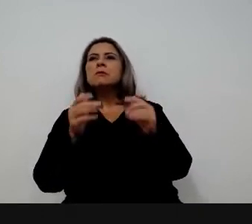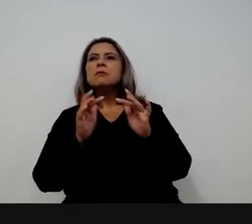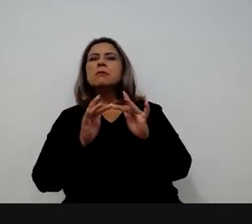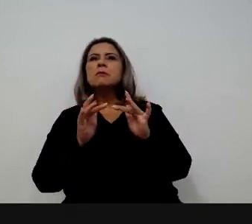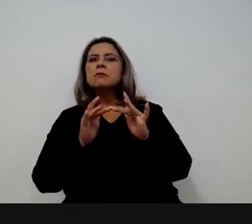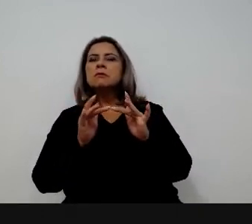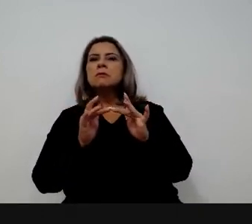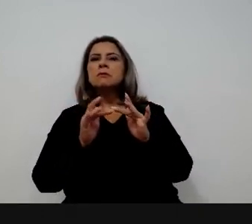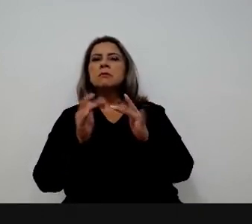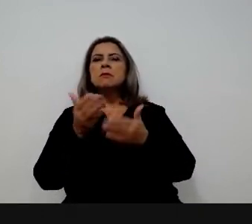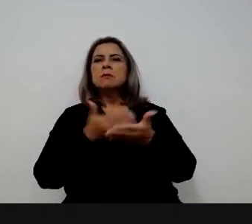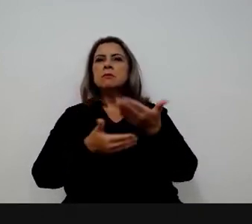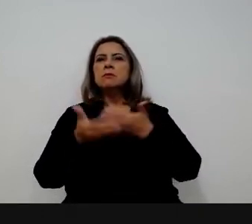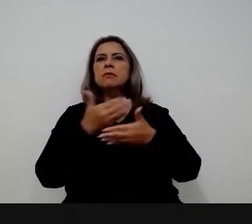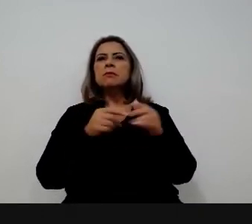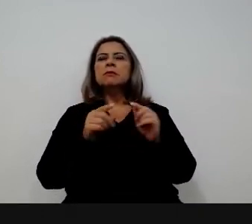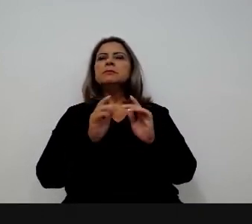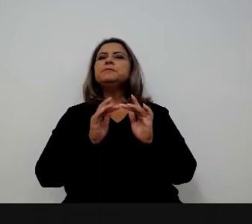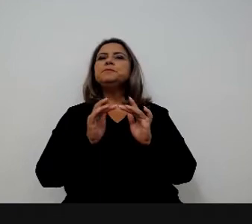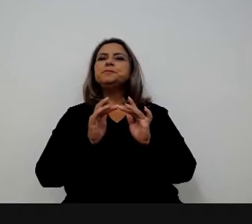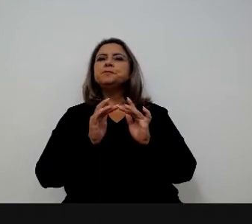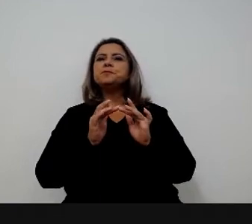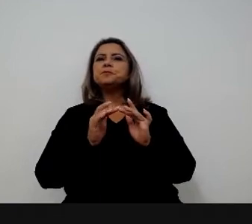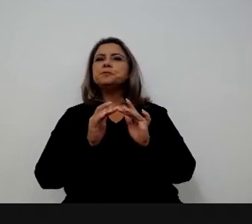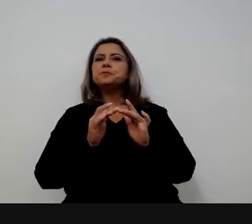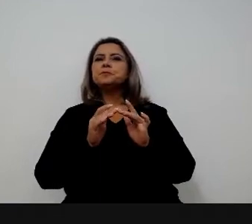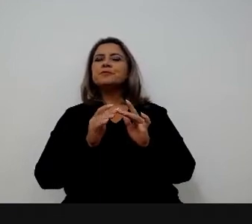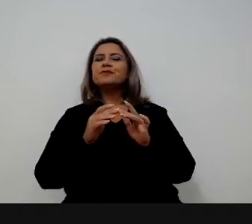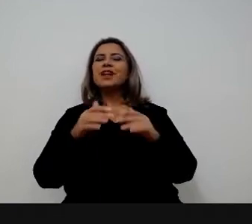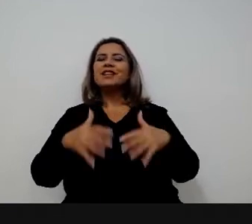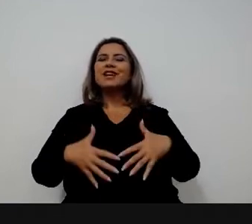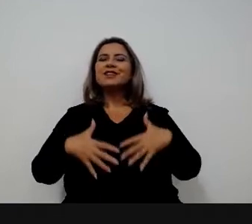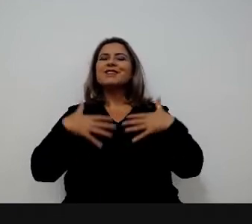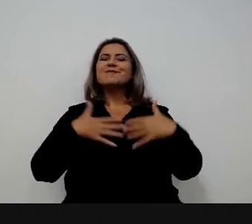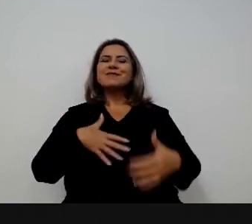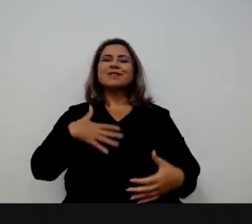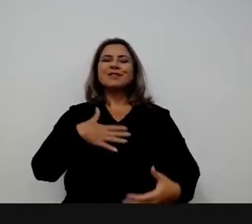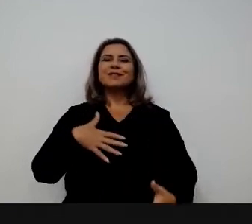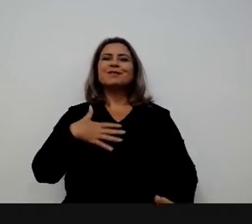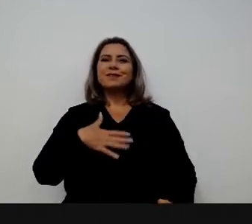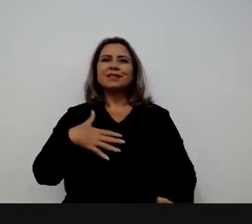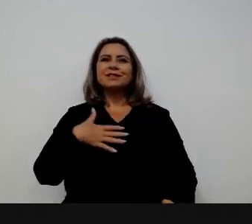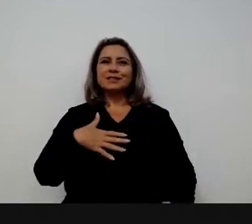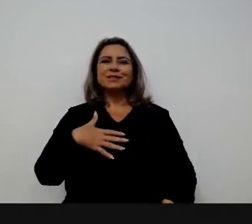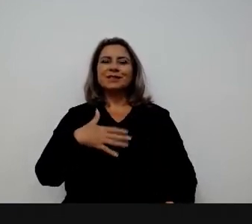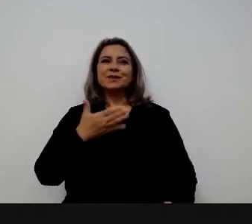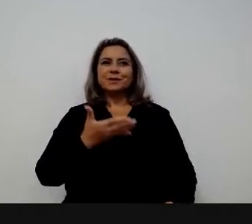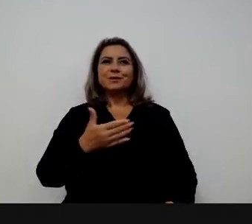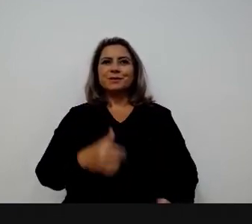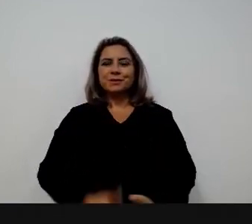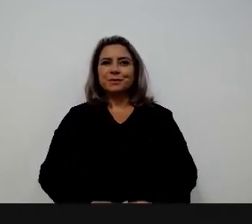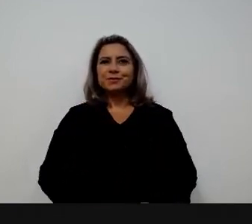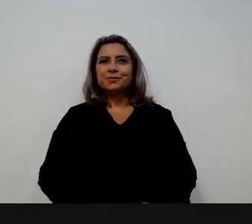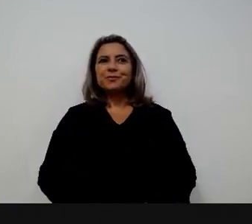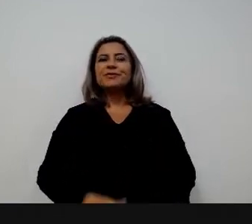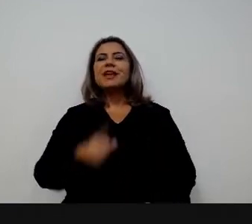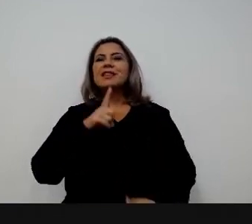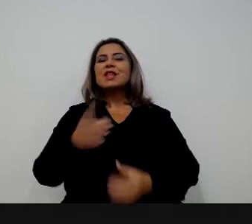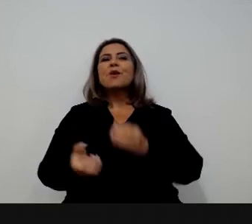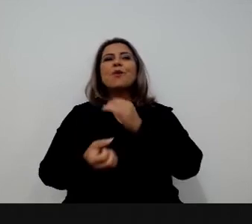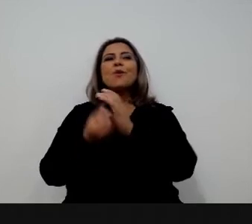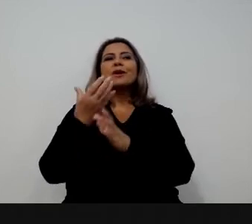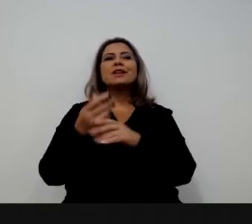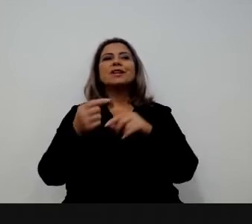É um dos que eu tenho mais ânimo, orgulho, otimismo, são os nossos bootcamps, que a gente